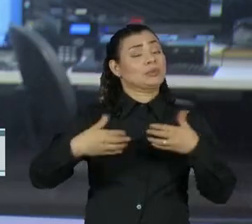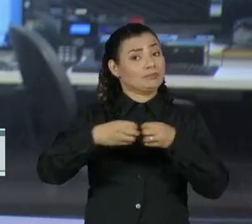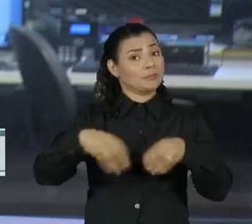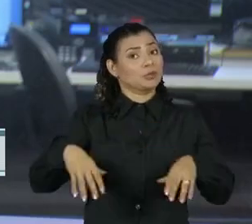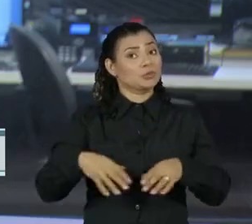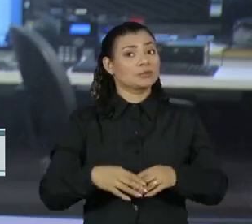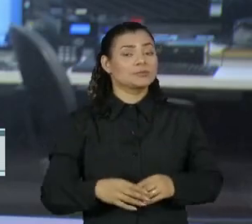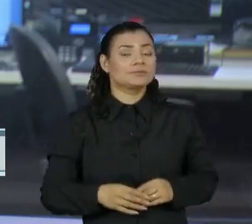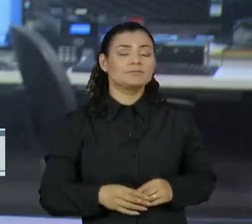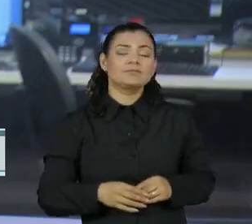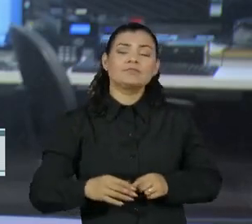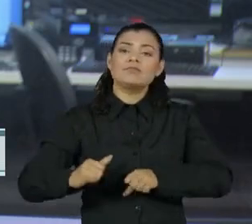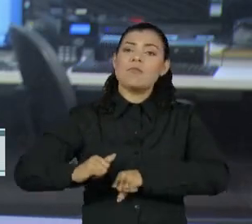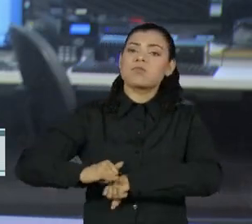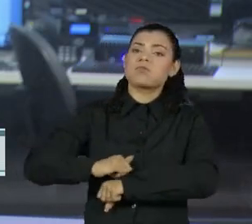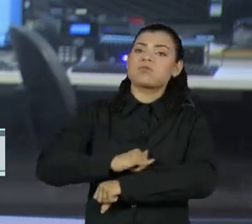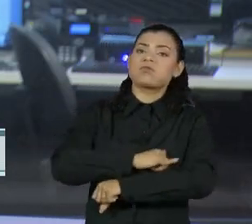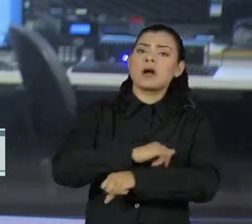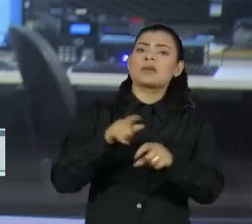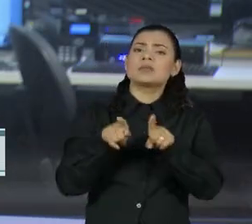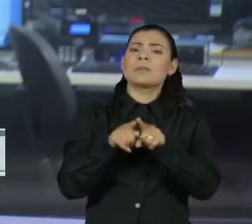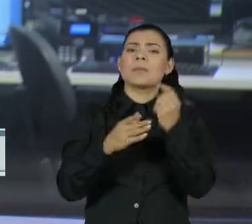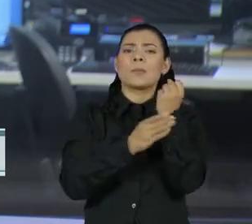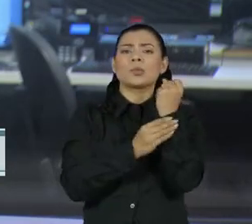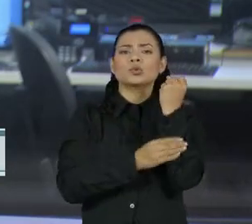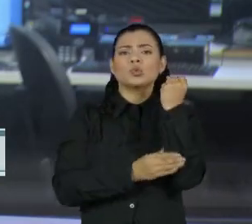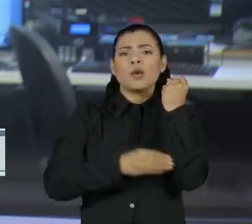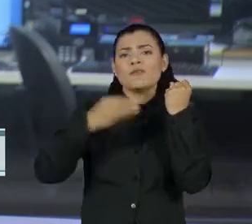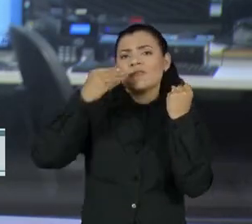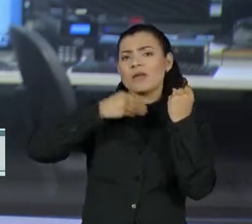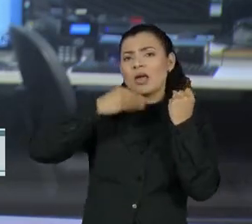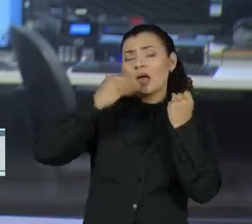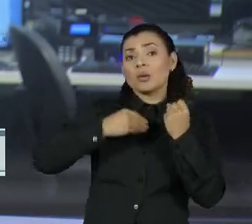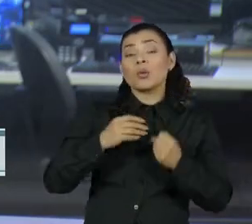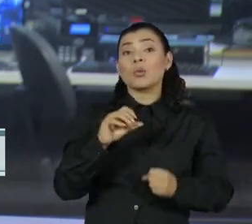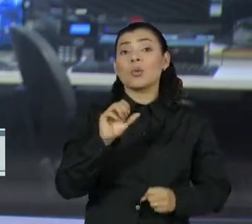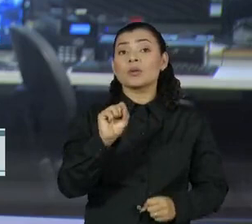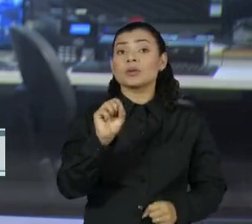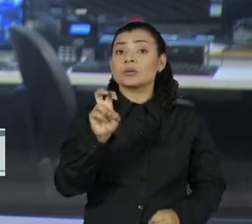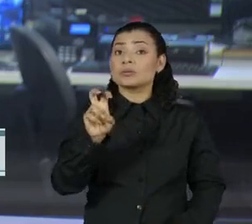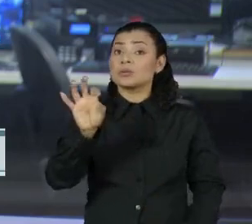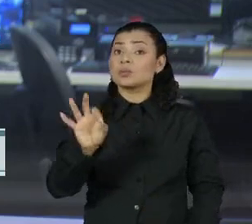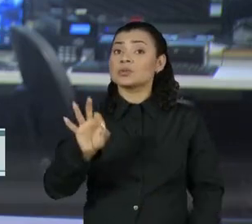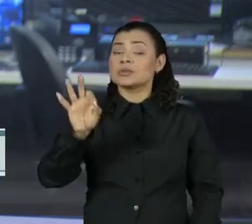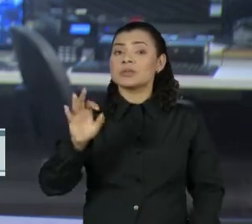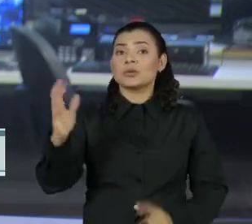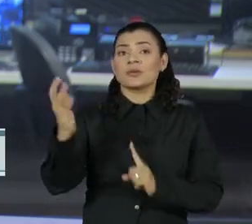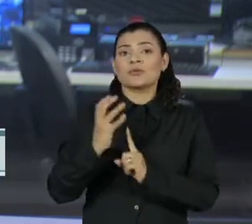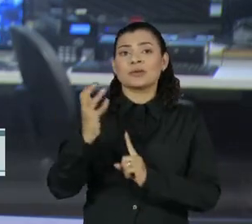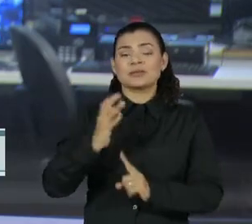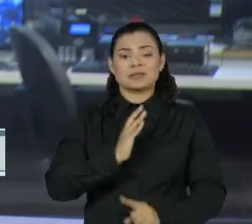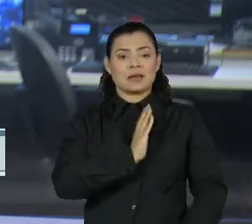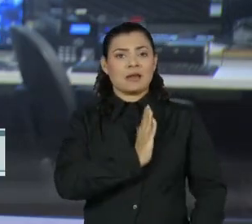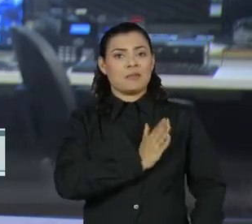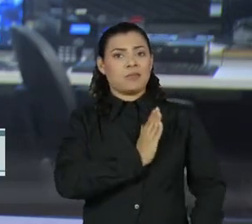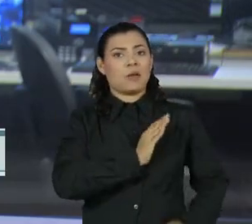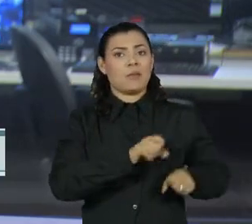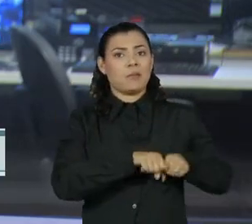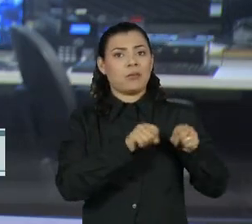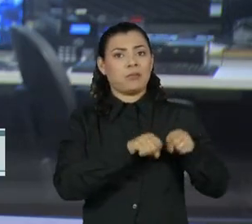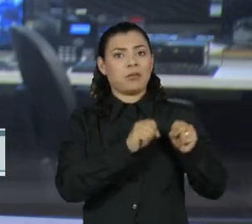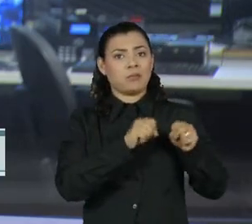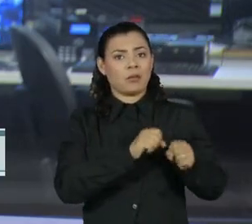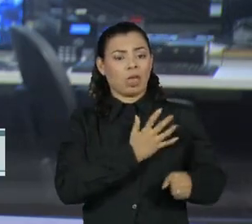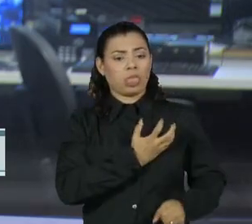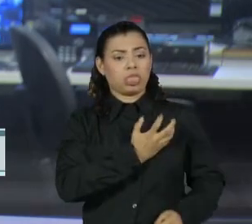A obesidade associada à fraqueza muscular aumenta em até 85% o risco de doenças cardiovasculares. Isso é o que